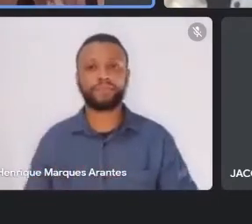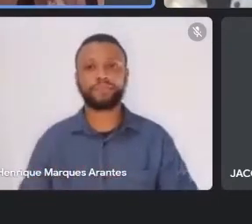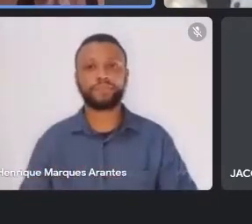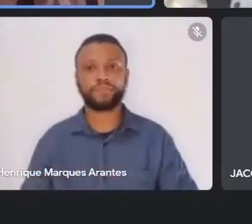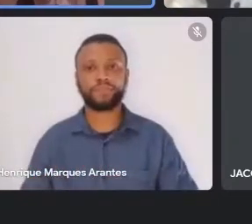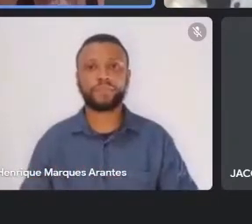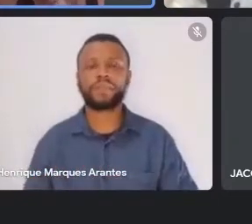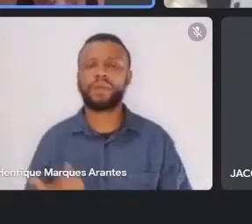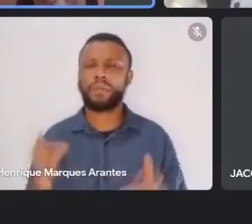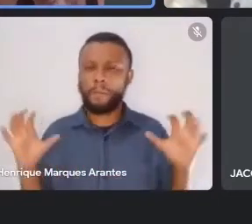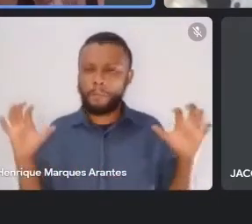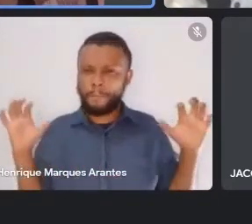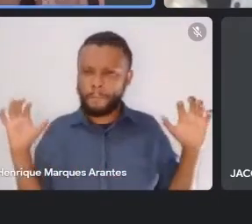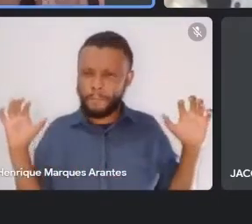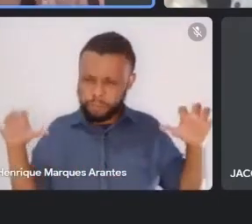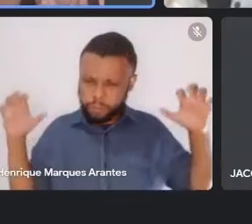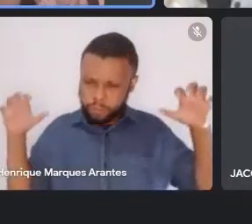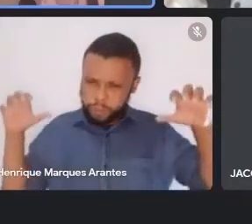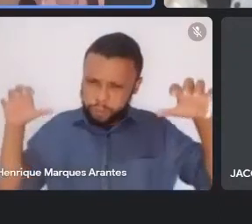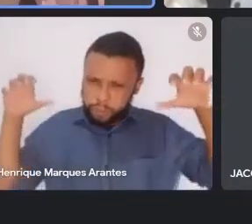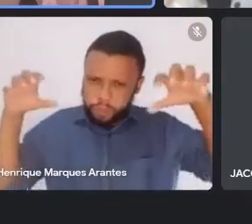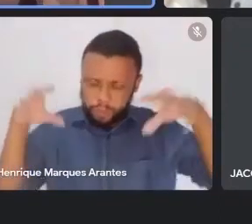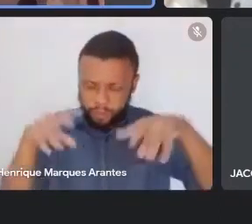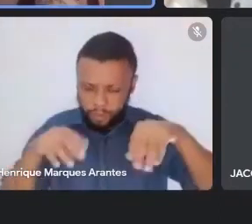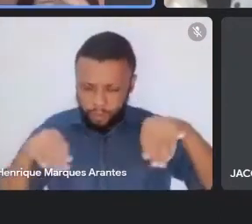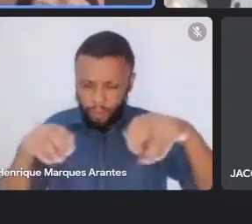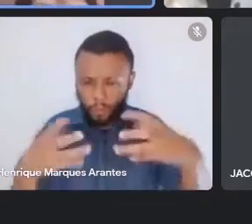chuvas, a terra, como vimos,